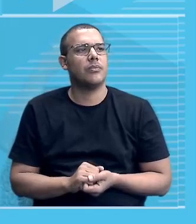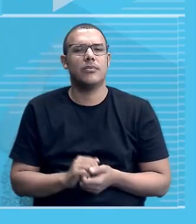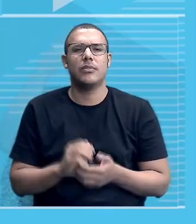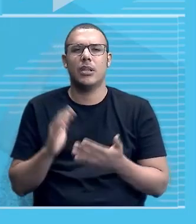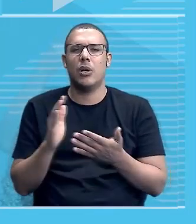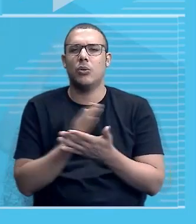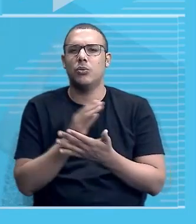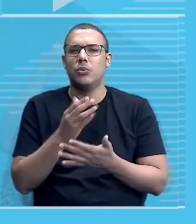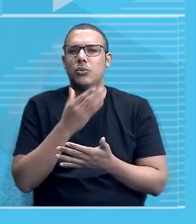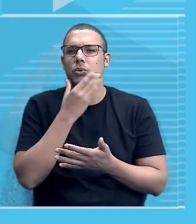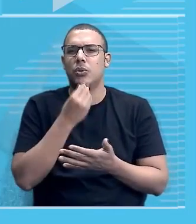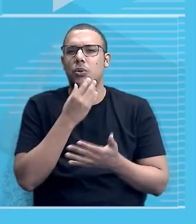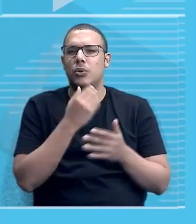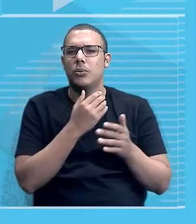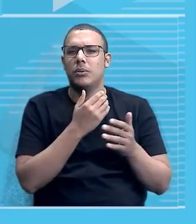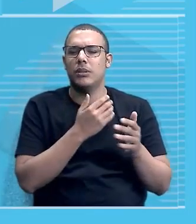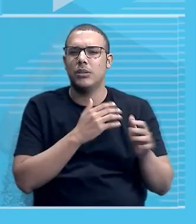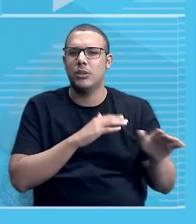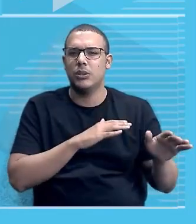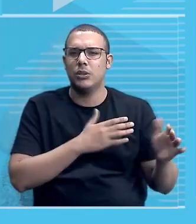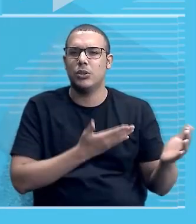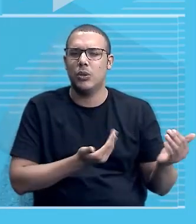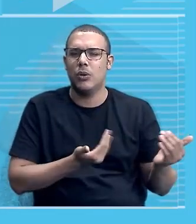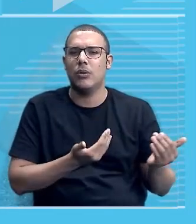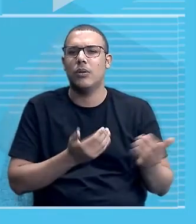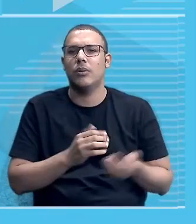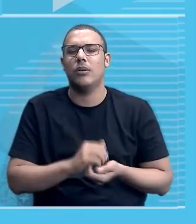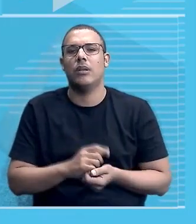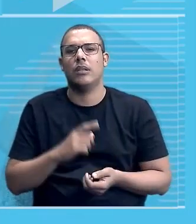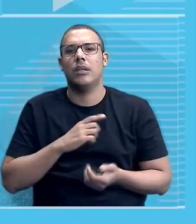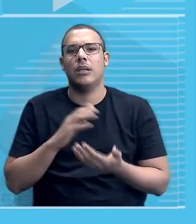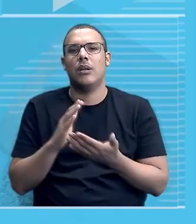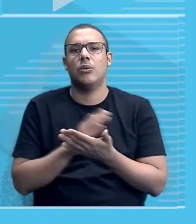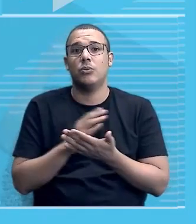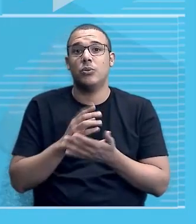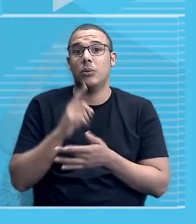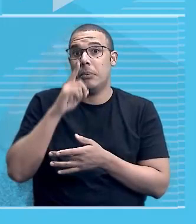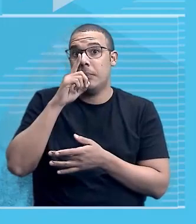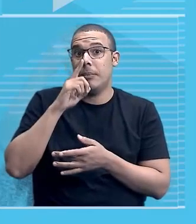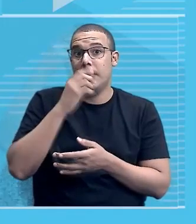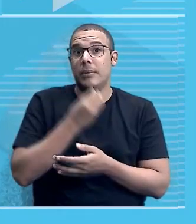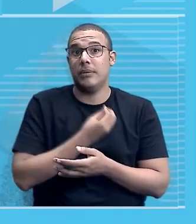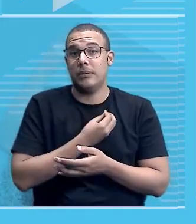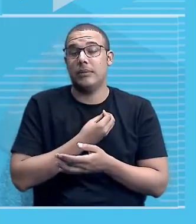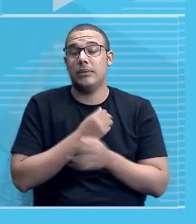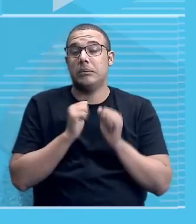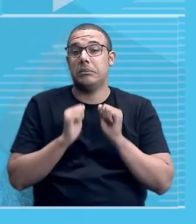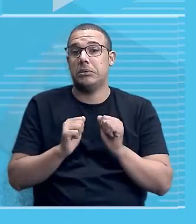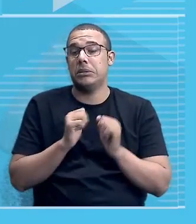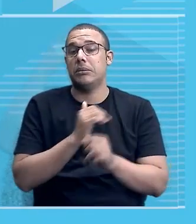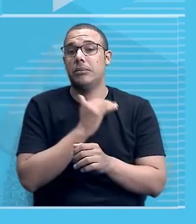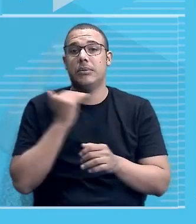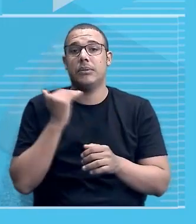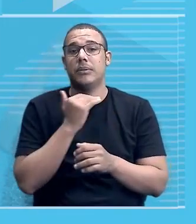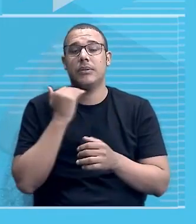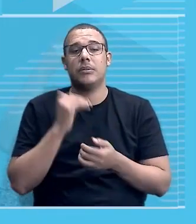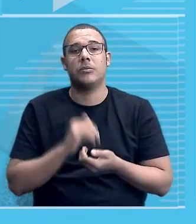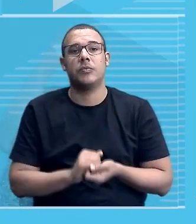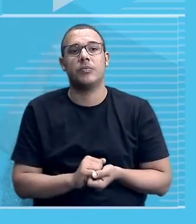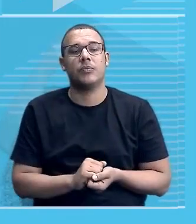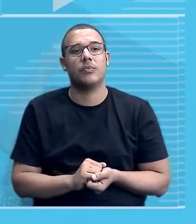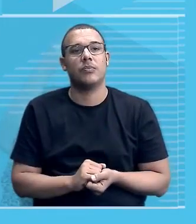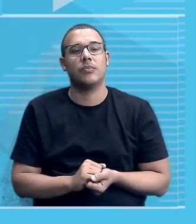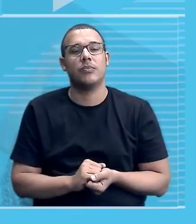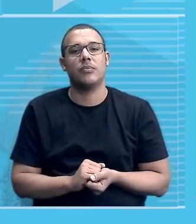jovens demais, correndo muito risco de vida, até mesmo de serem mortos. E nessa tela,